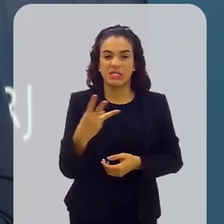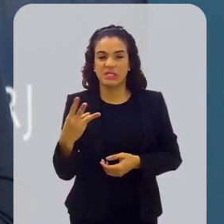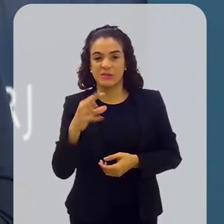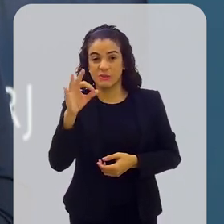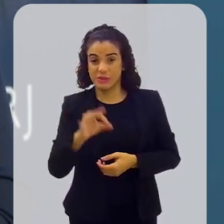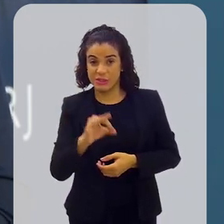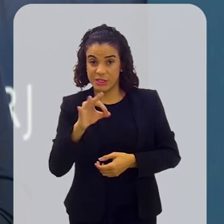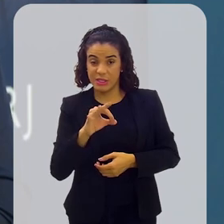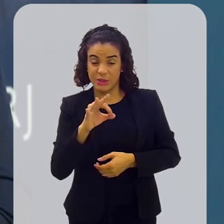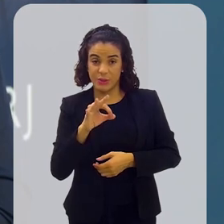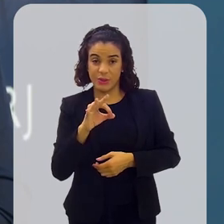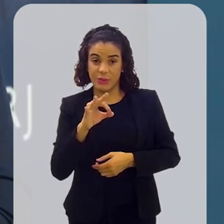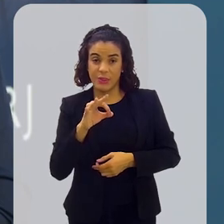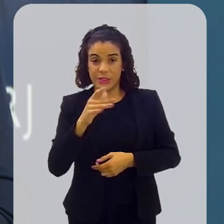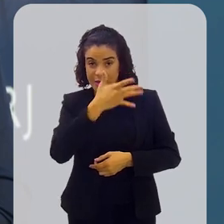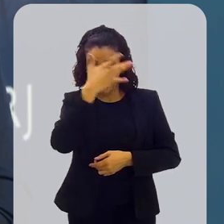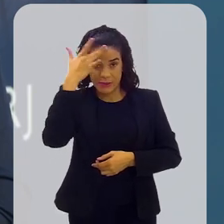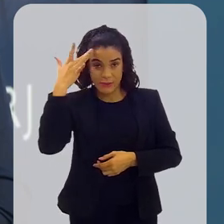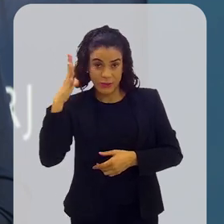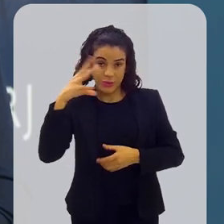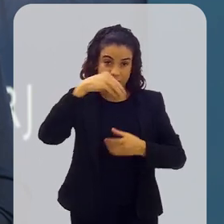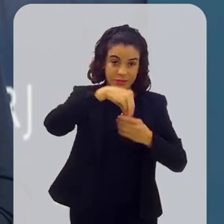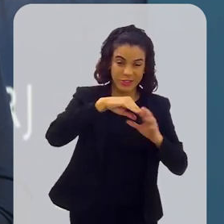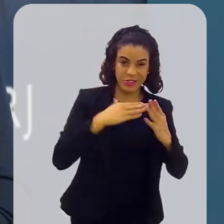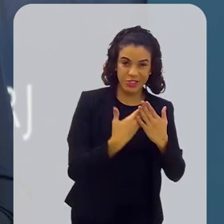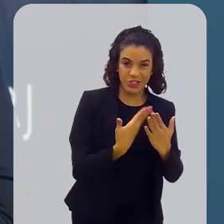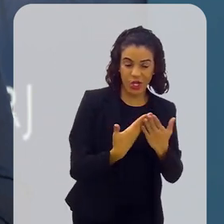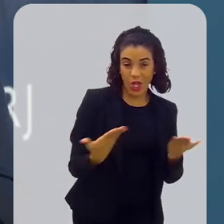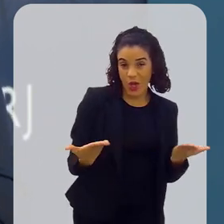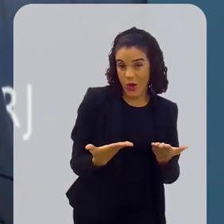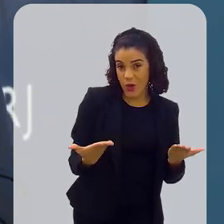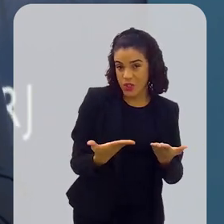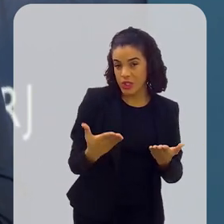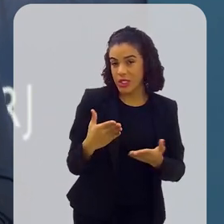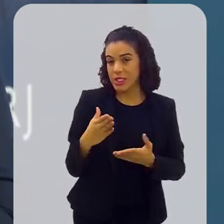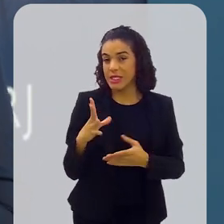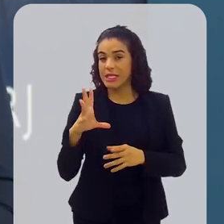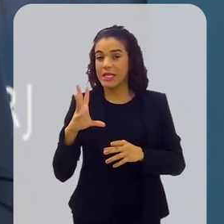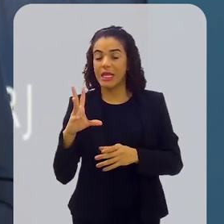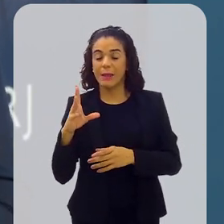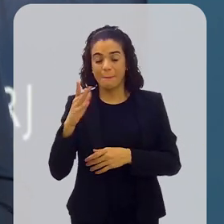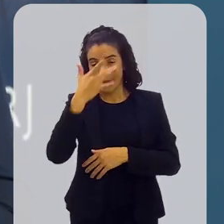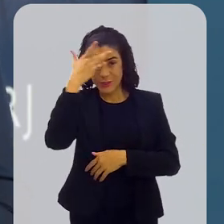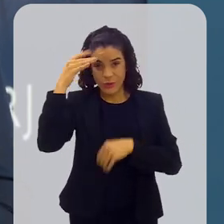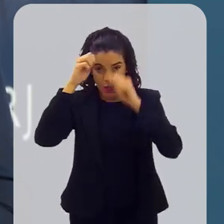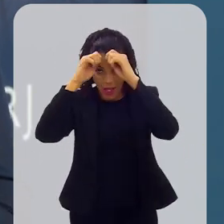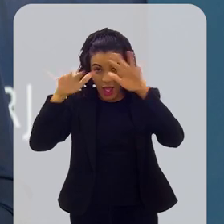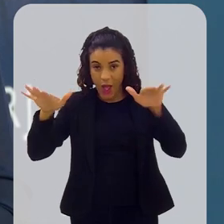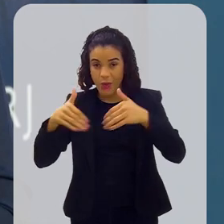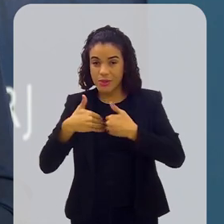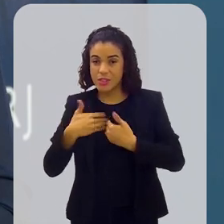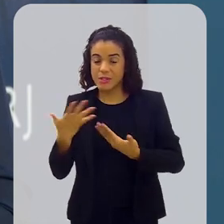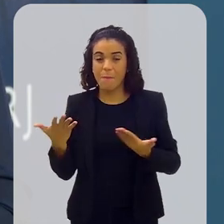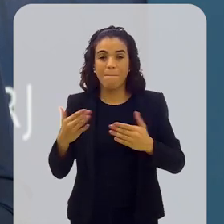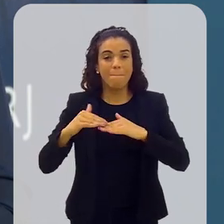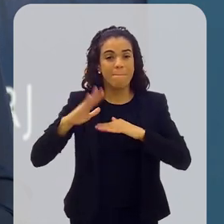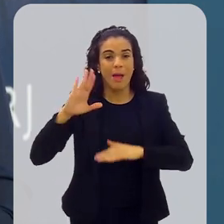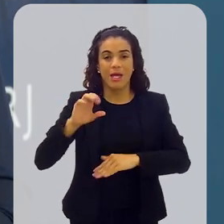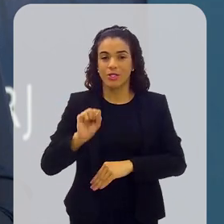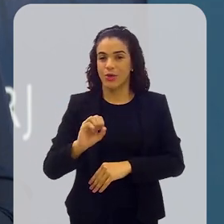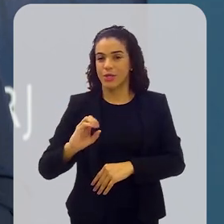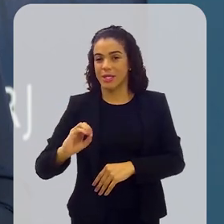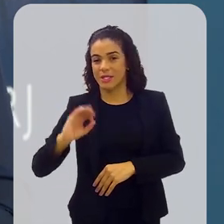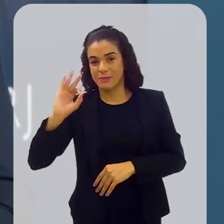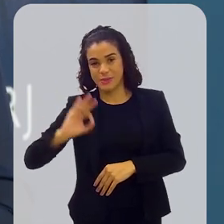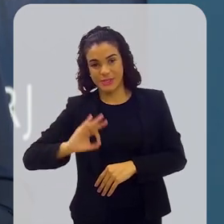33% dessa população já inserida nas escolas e hoje nós temos na população autista em